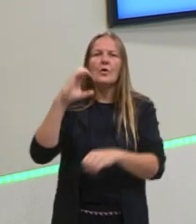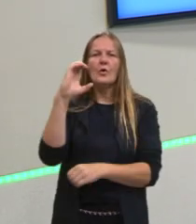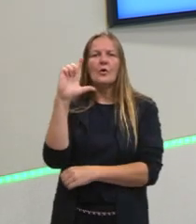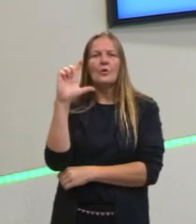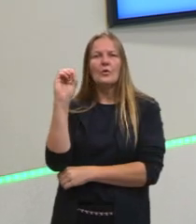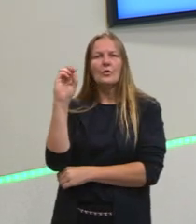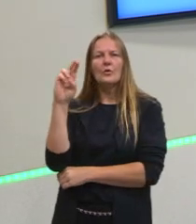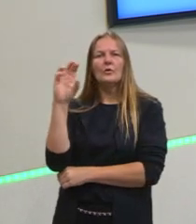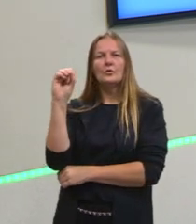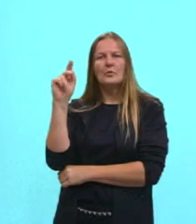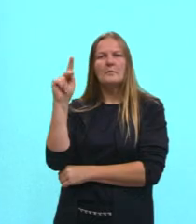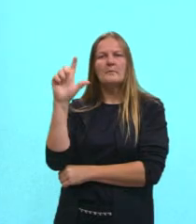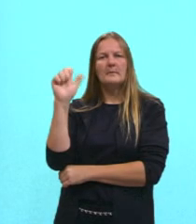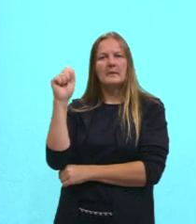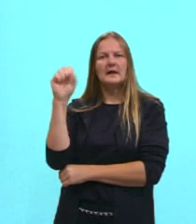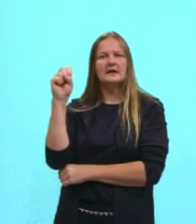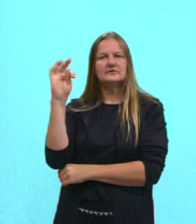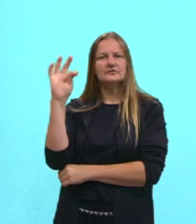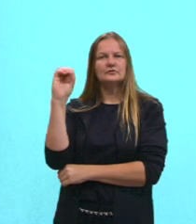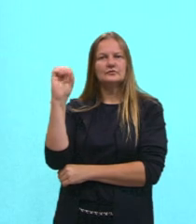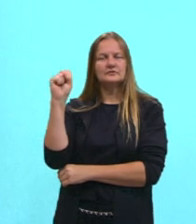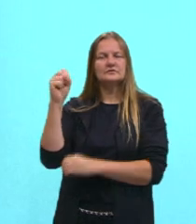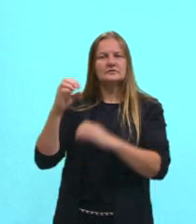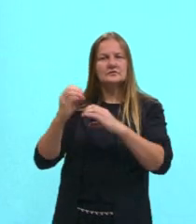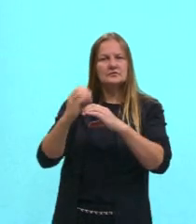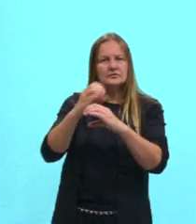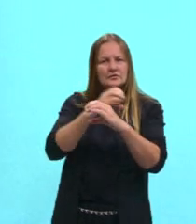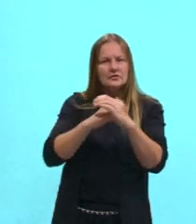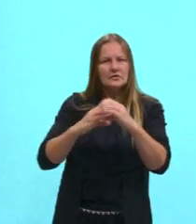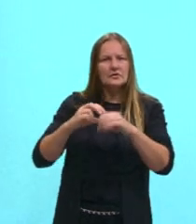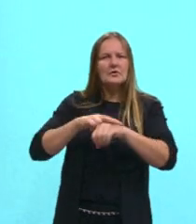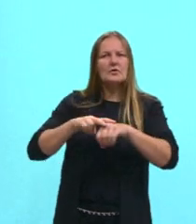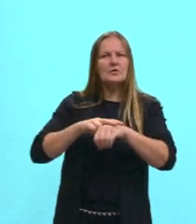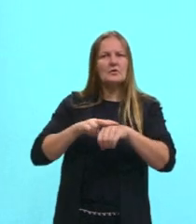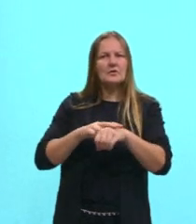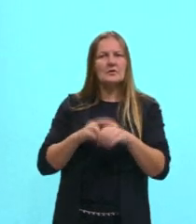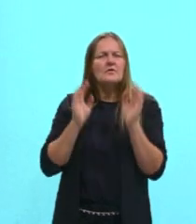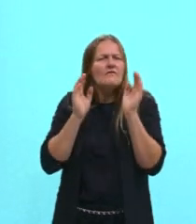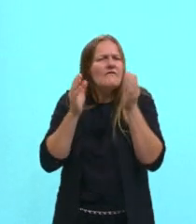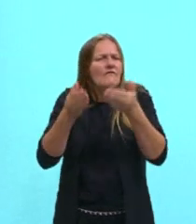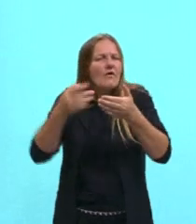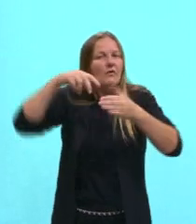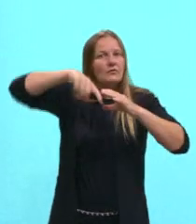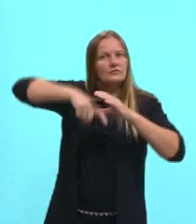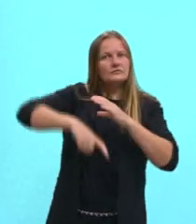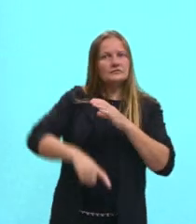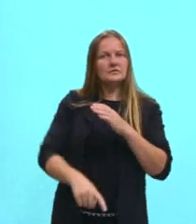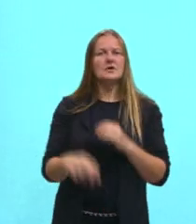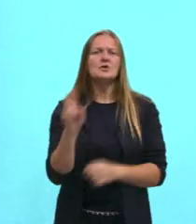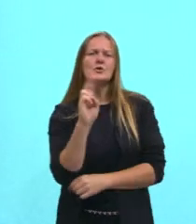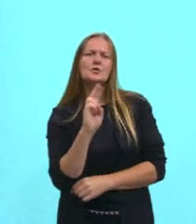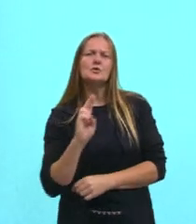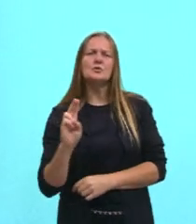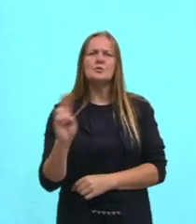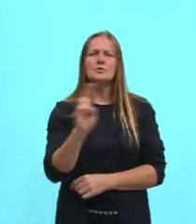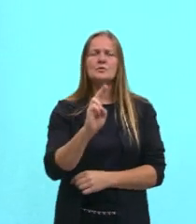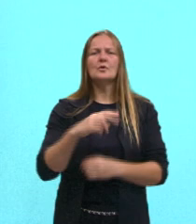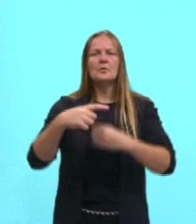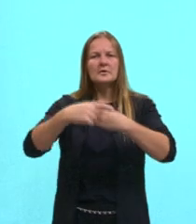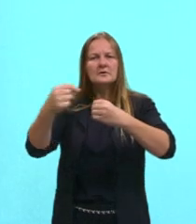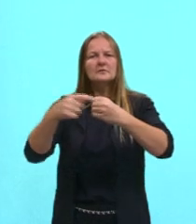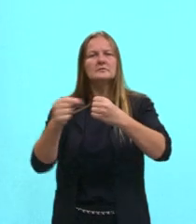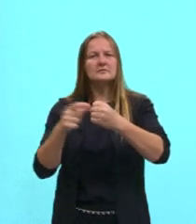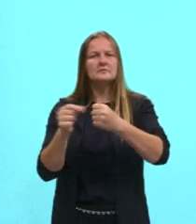e bastante complexa uma célula vegetal. Não vou me atentar também aos nomes das organelas,